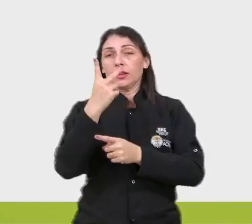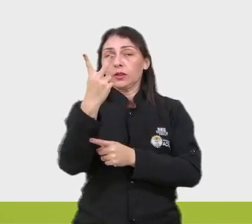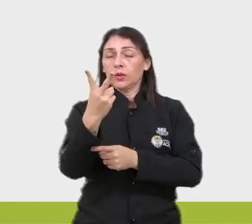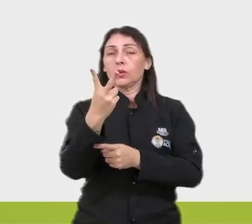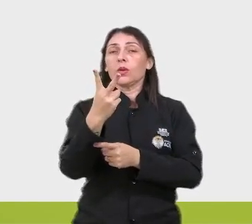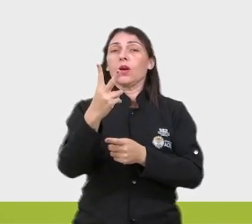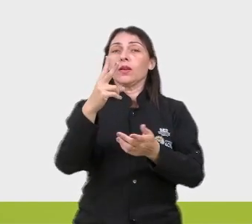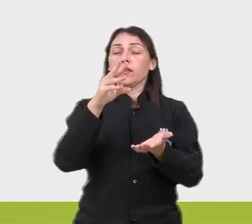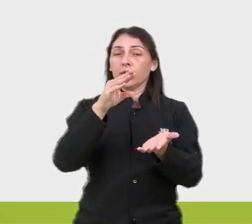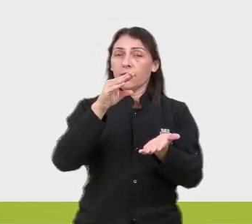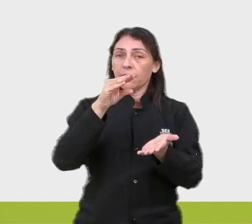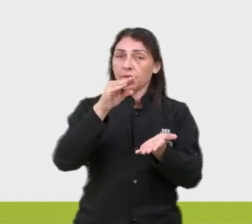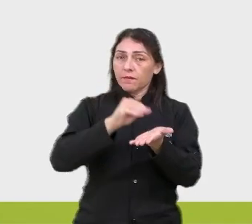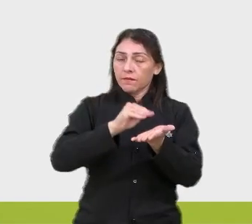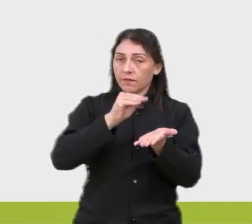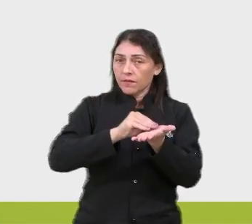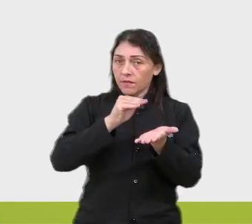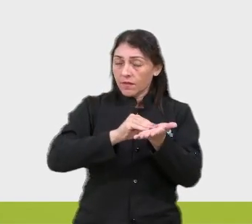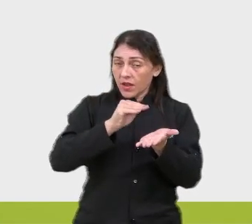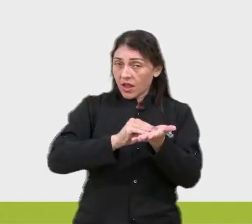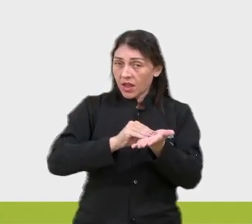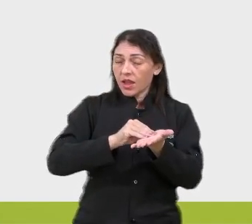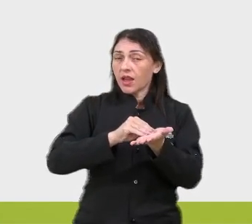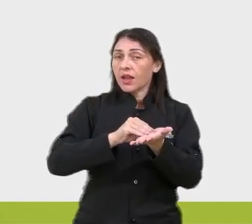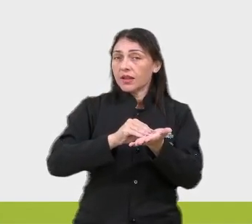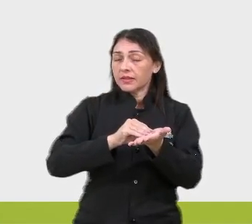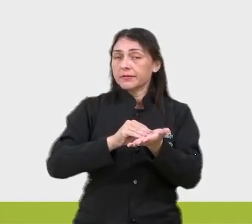falhas gramaticais, por exemplo, duas falhas,